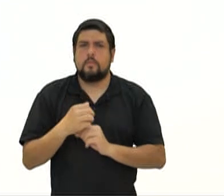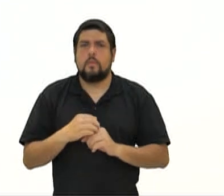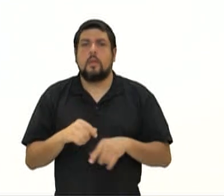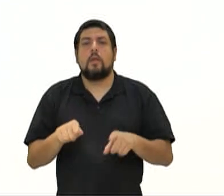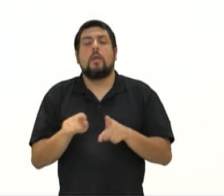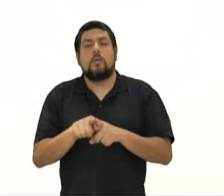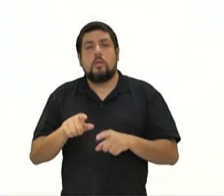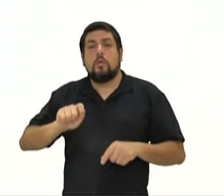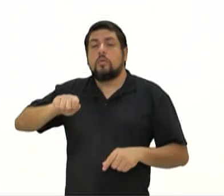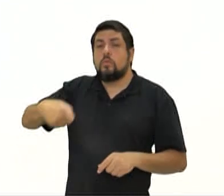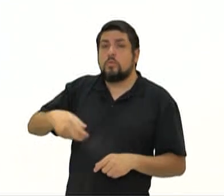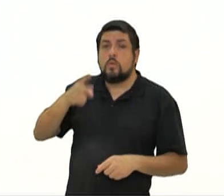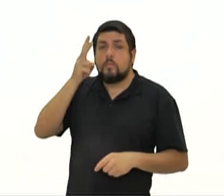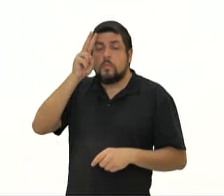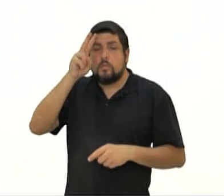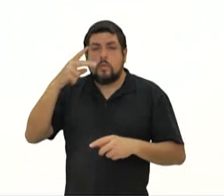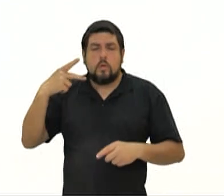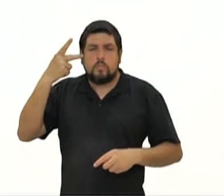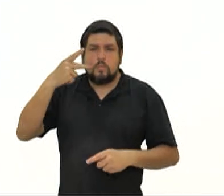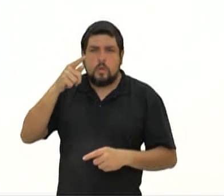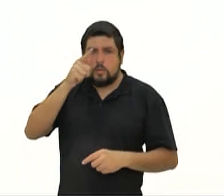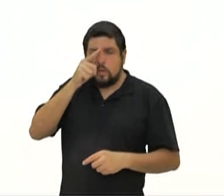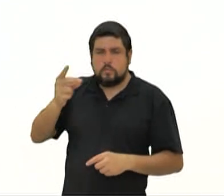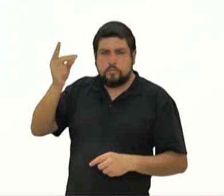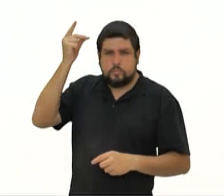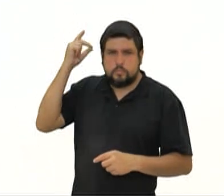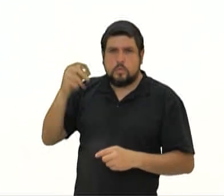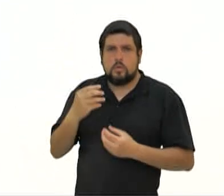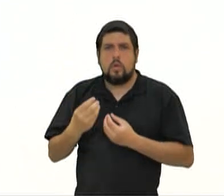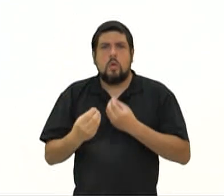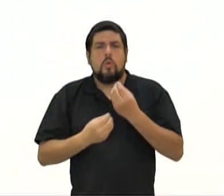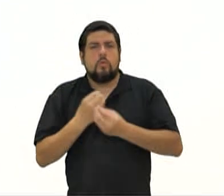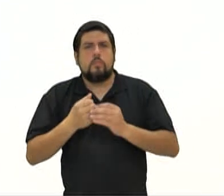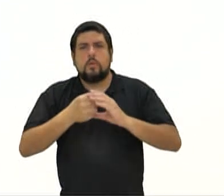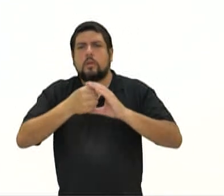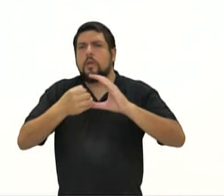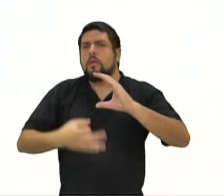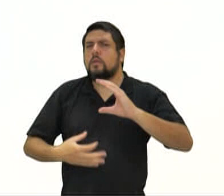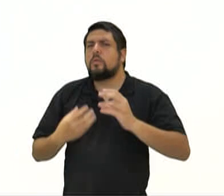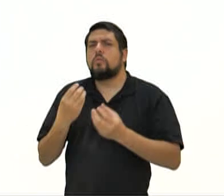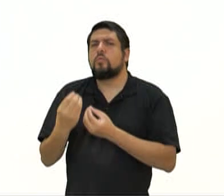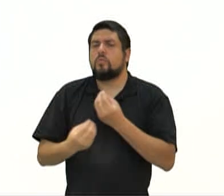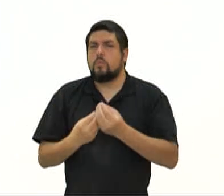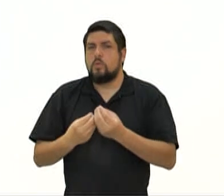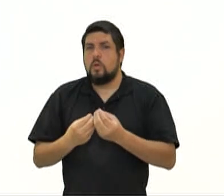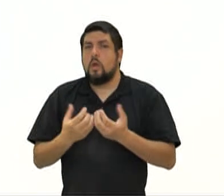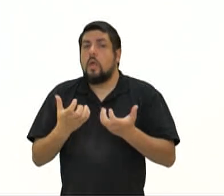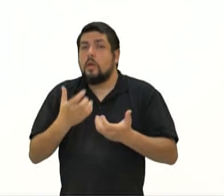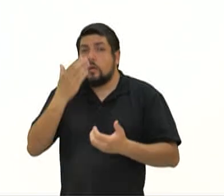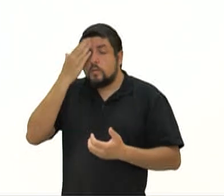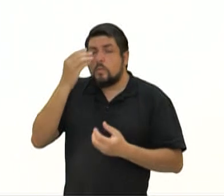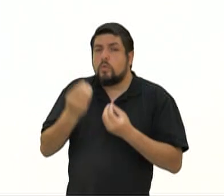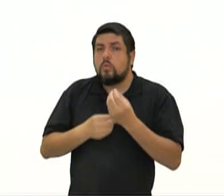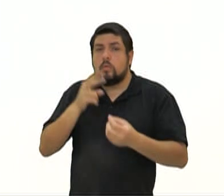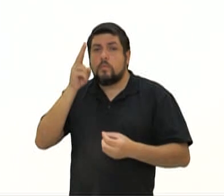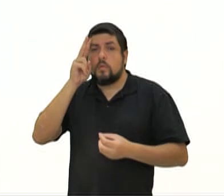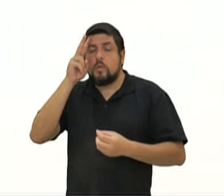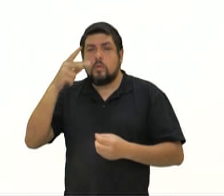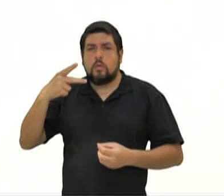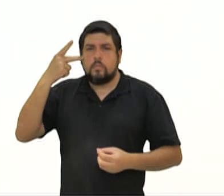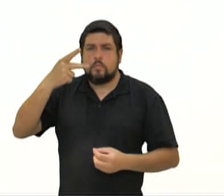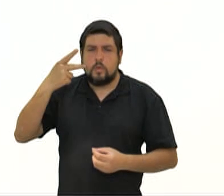da Grécia, na Antiguidade Clássica, possa dizer que essa se caracterizou como? Então, sobre a história política, como que nós podemos caracterizar?